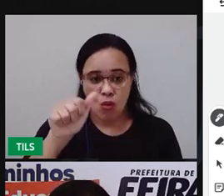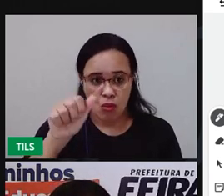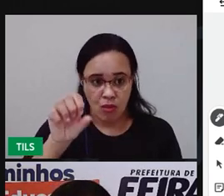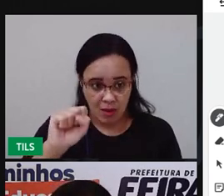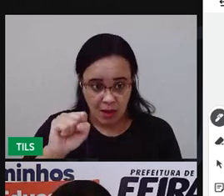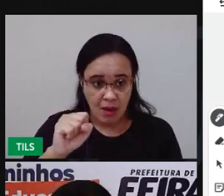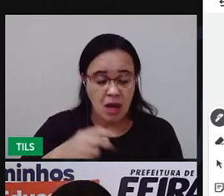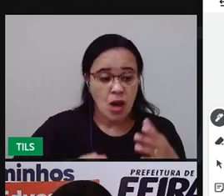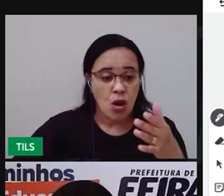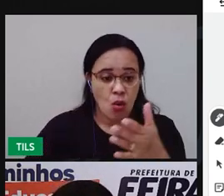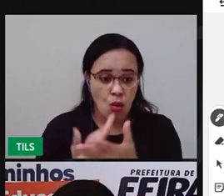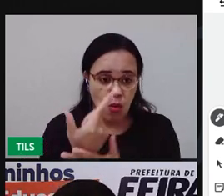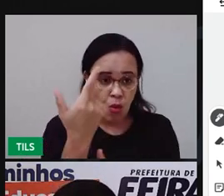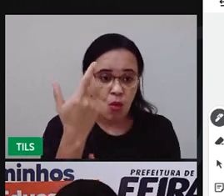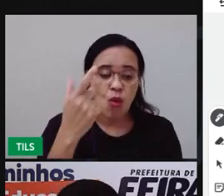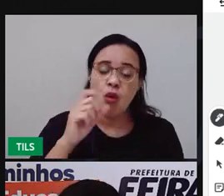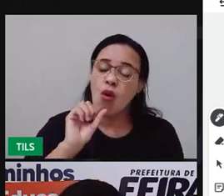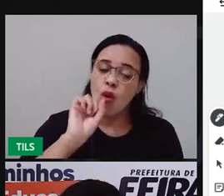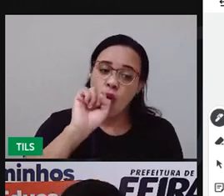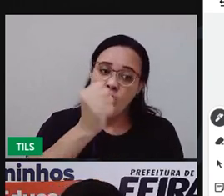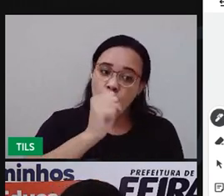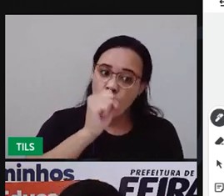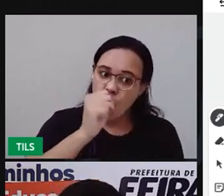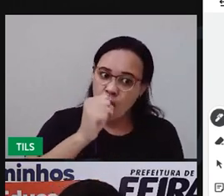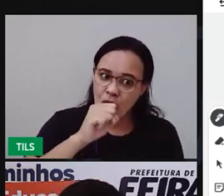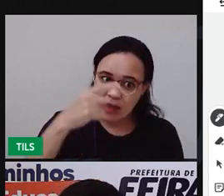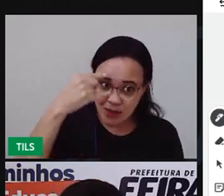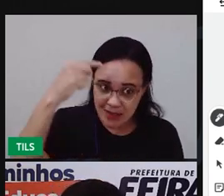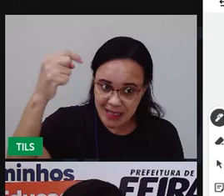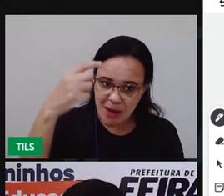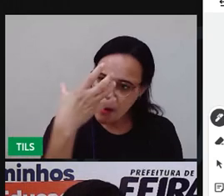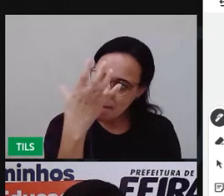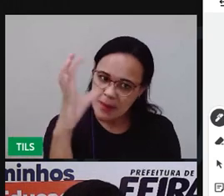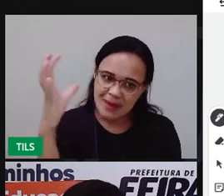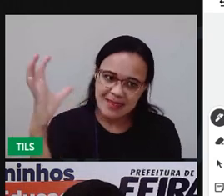Comprou oito cactos. Olha o número oito.